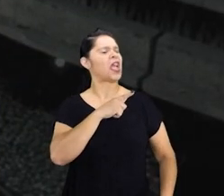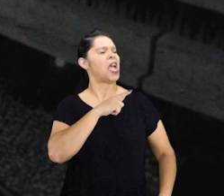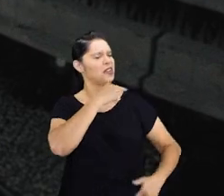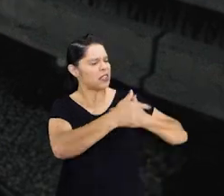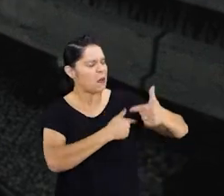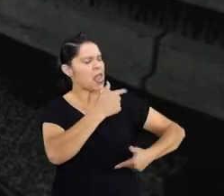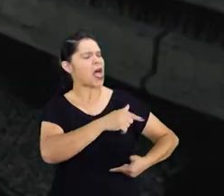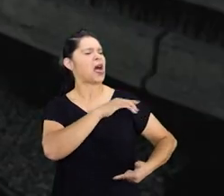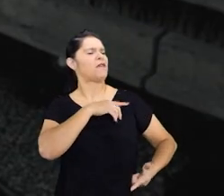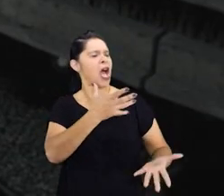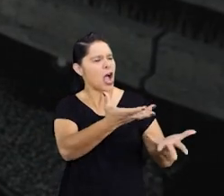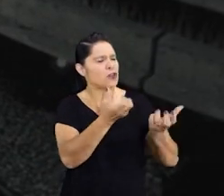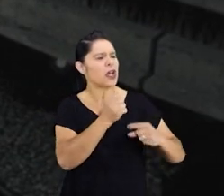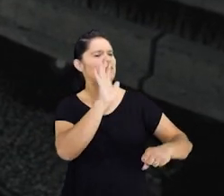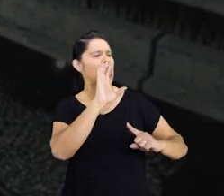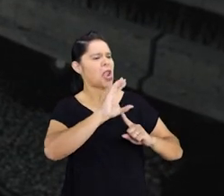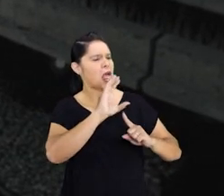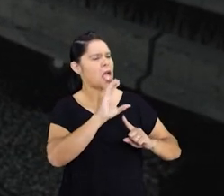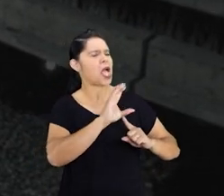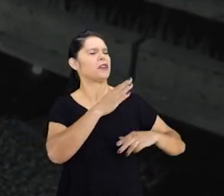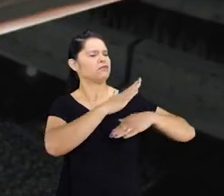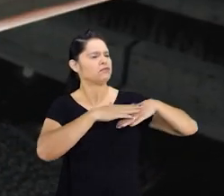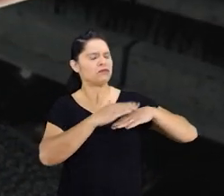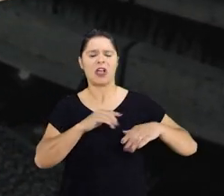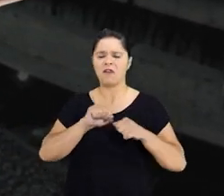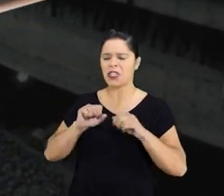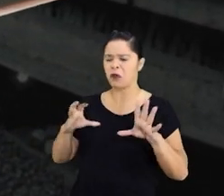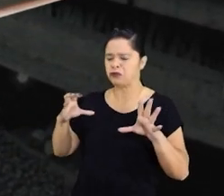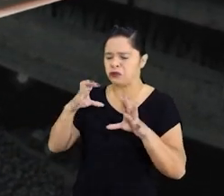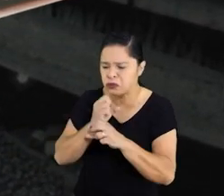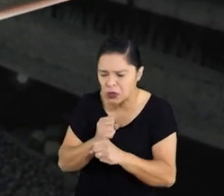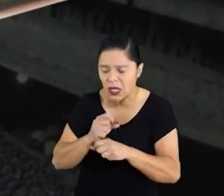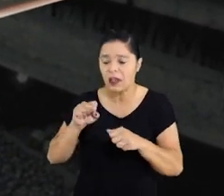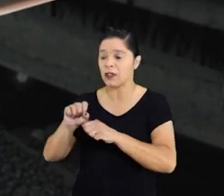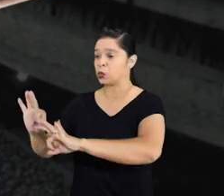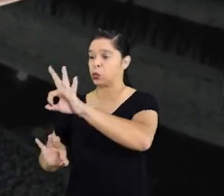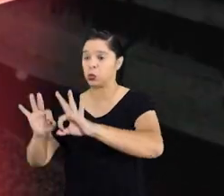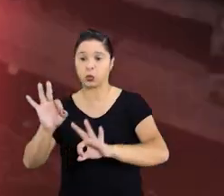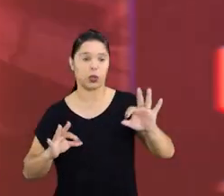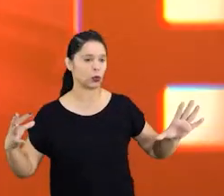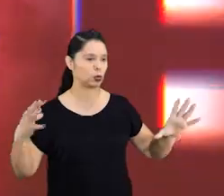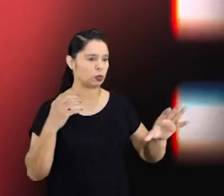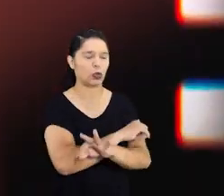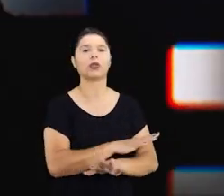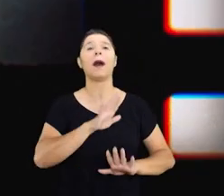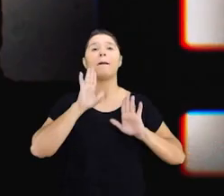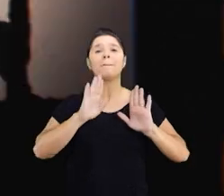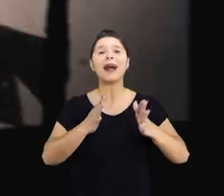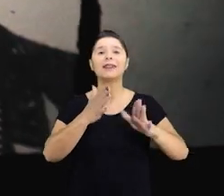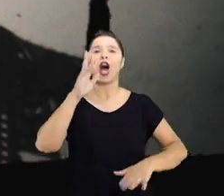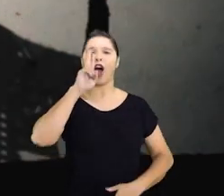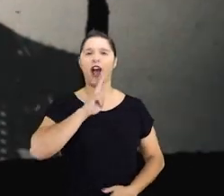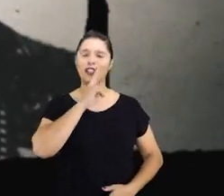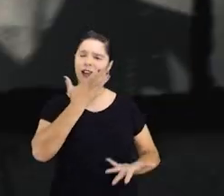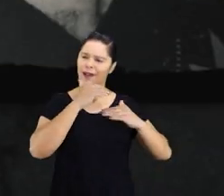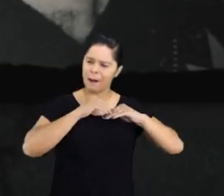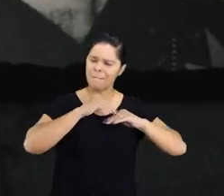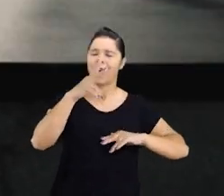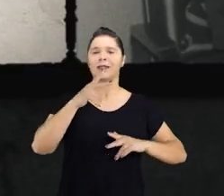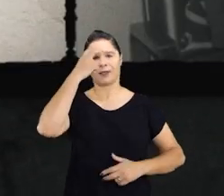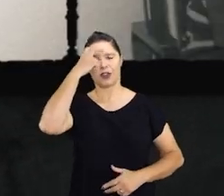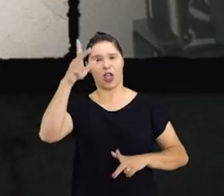Aprendeu a ser útil logo cedo, servindo os clientes com simpatia, fazendo as contas do caixa e deixando tudo em ordem. Mas ele queria mais.